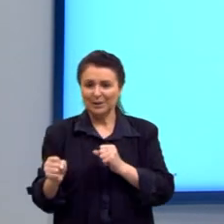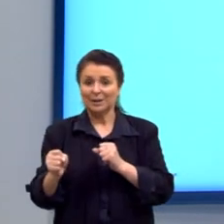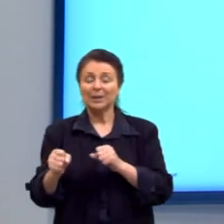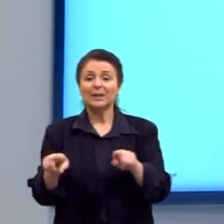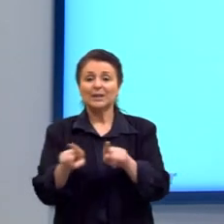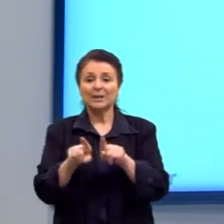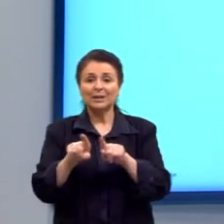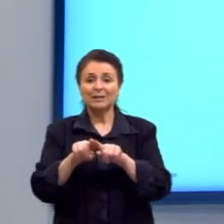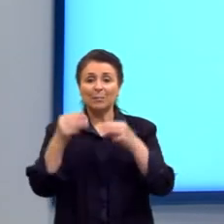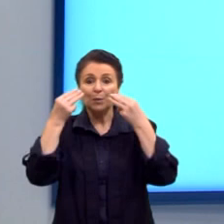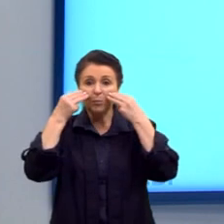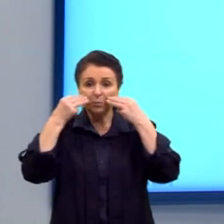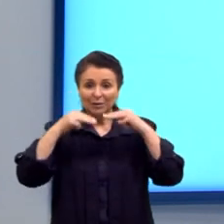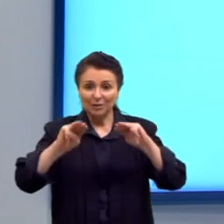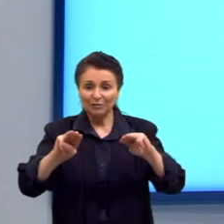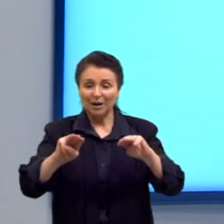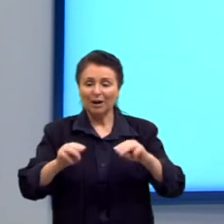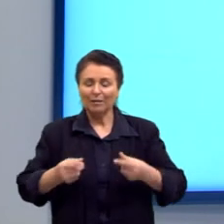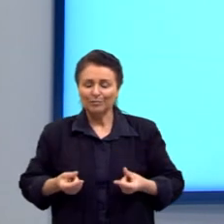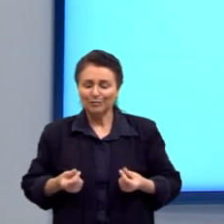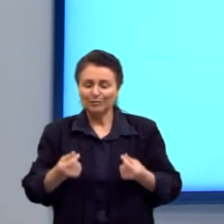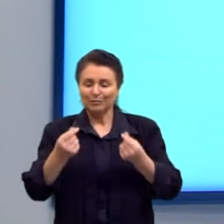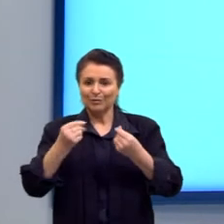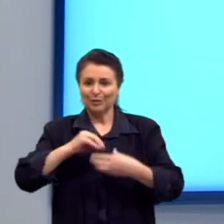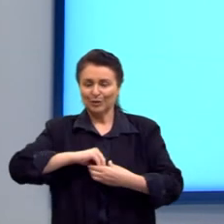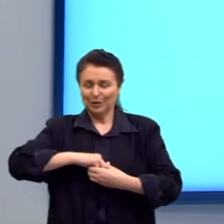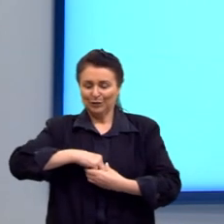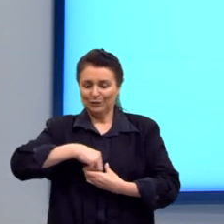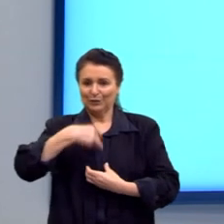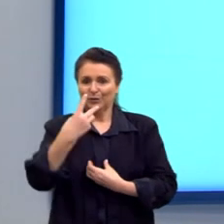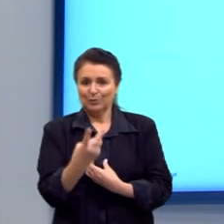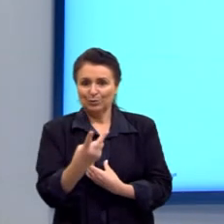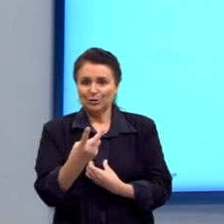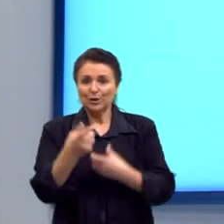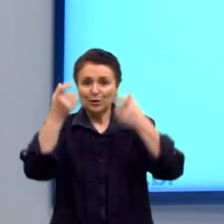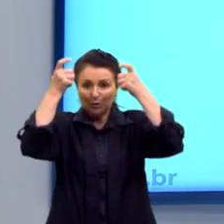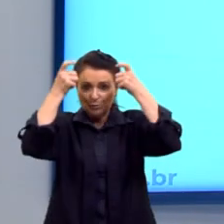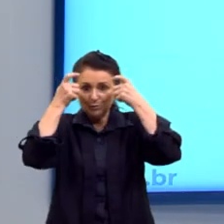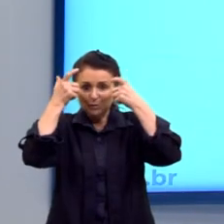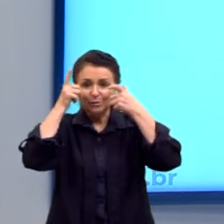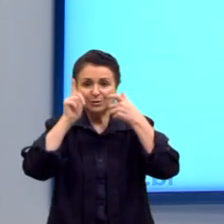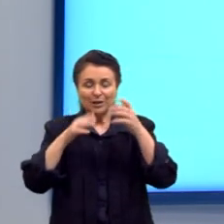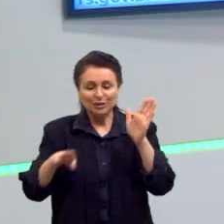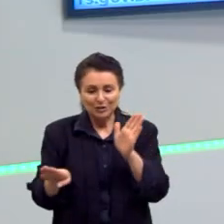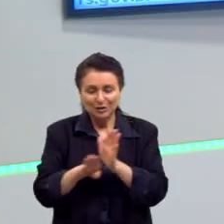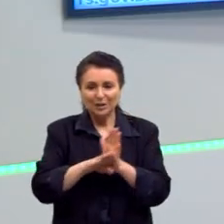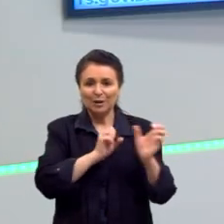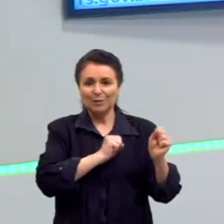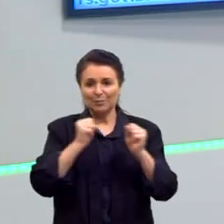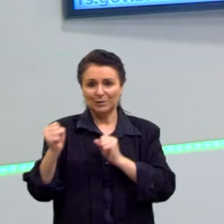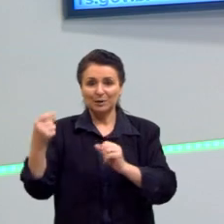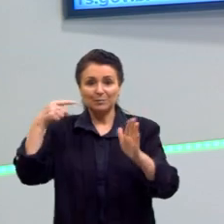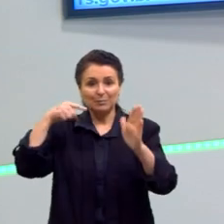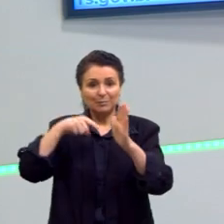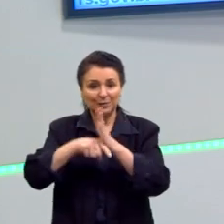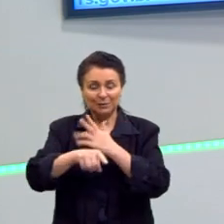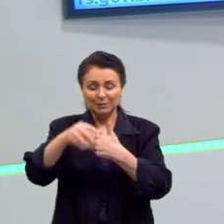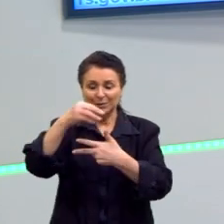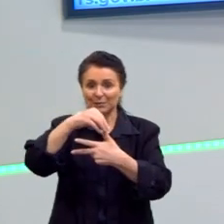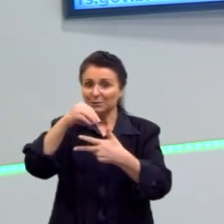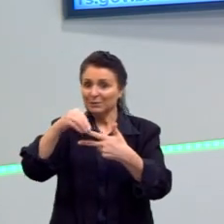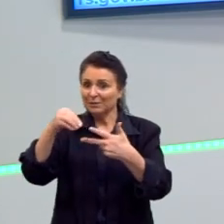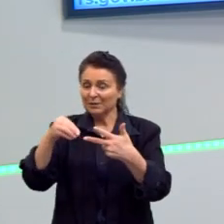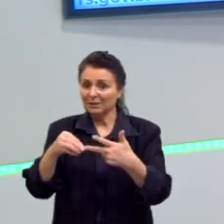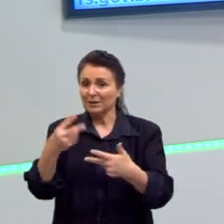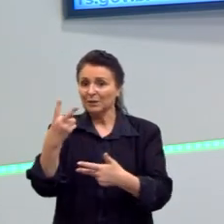trazer, a virtua, fortuna, como o príncipe deve se regular para chegar ao poder. Vamos às nossas questões do Enem. Olha